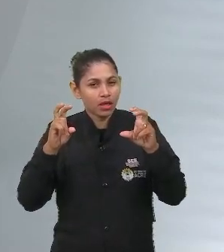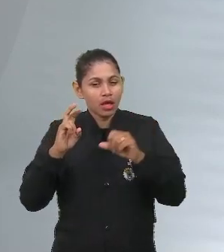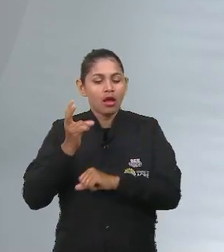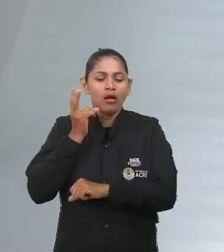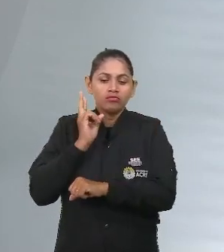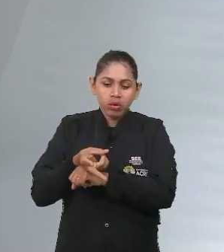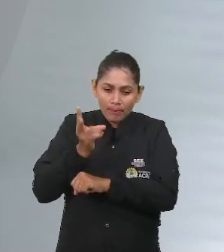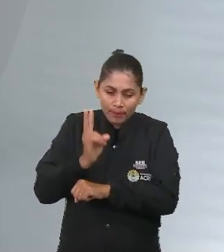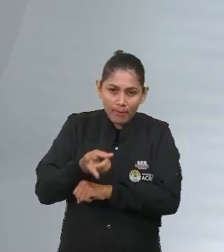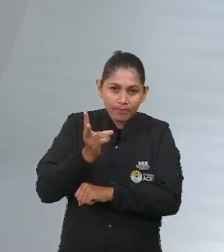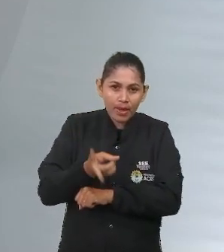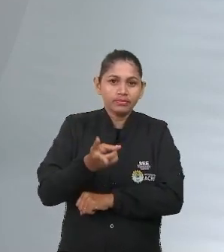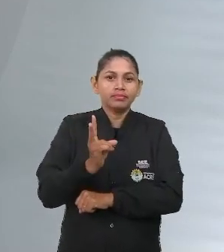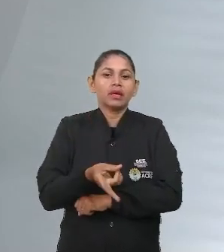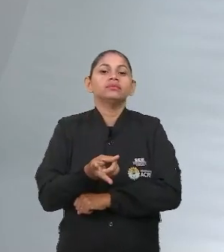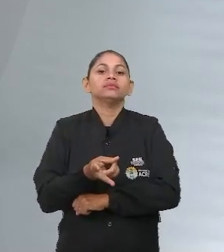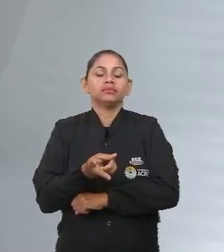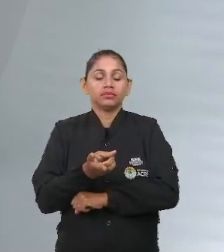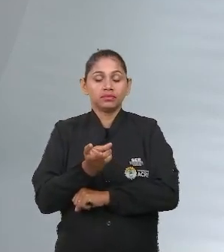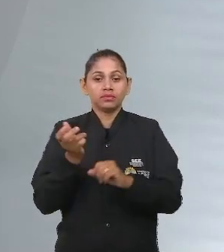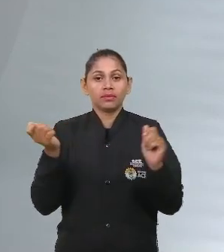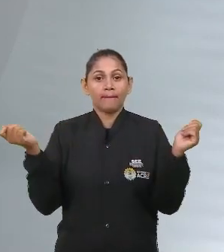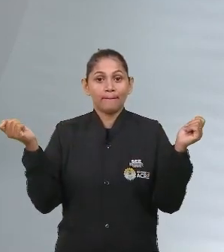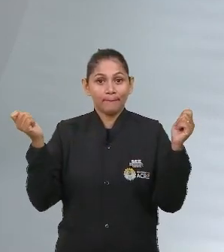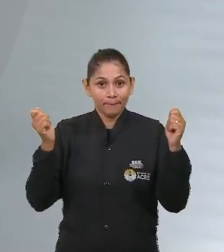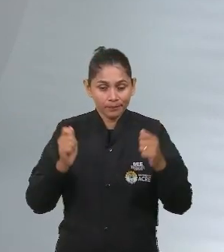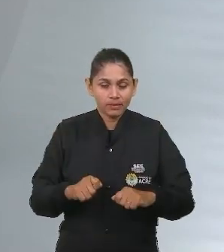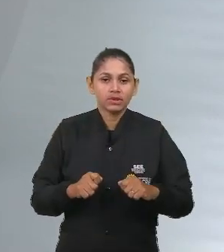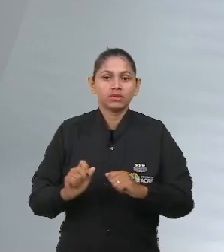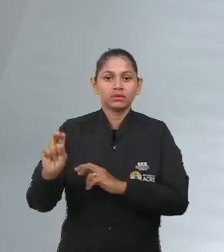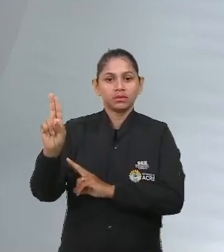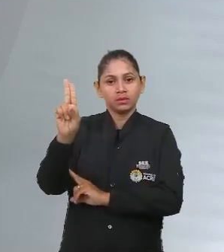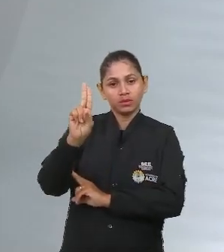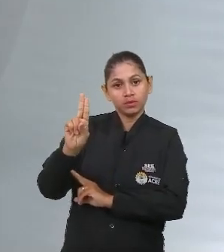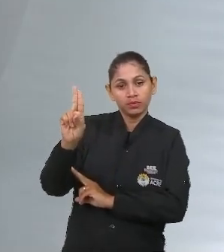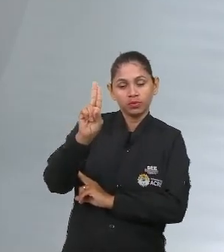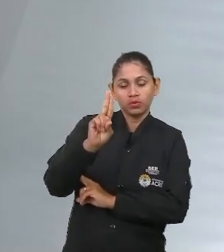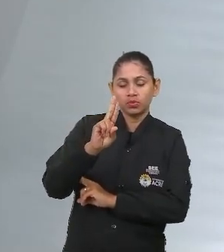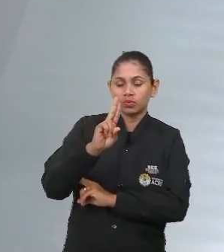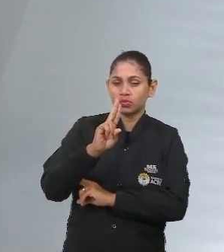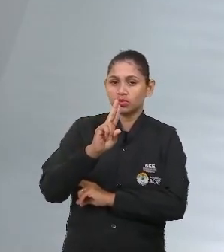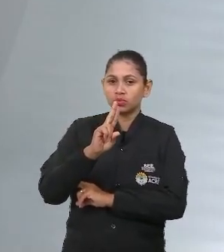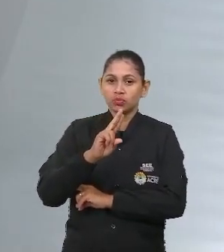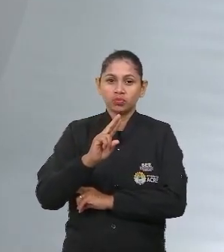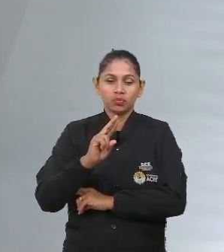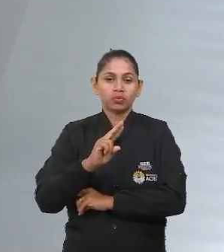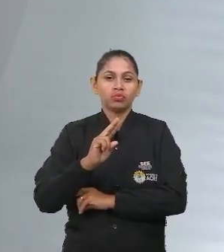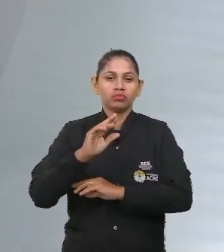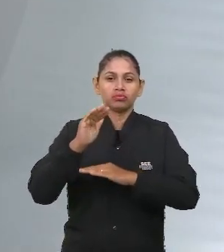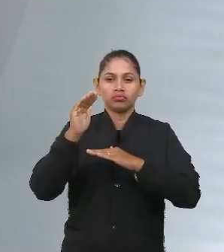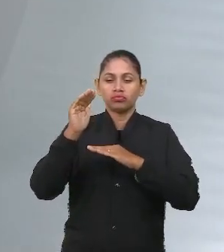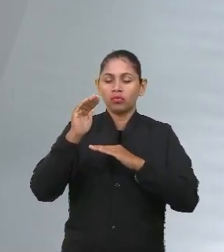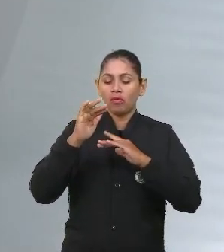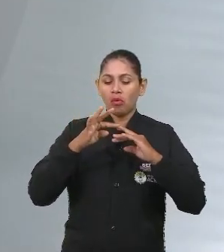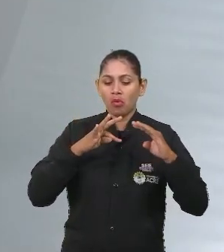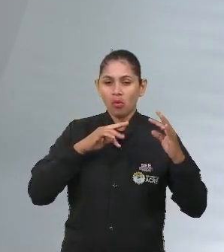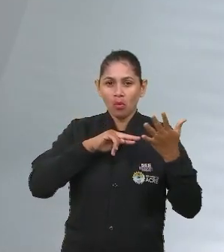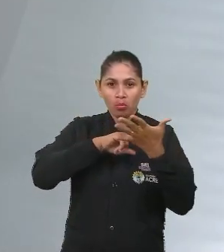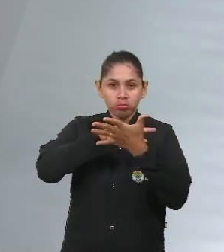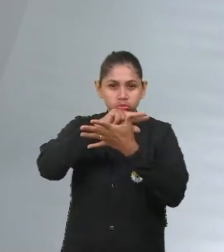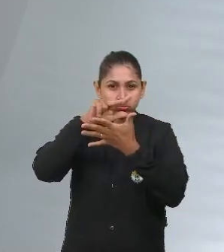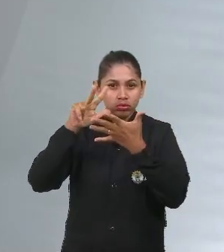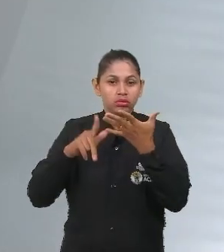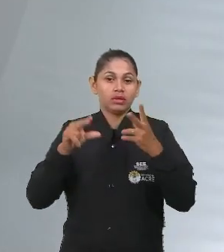pertinentes e que poderiam muito bem ser utilizadas em muitos temas que o Enem poderia cobrar